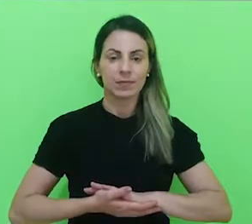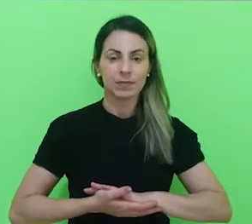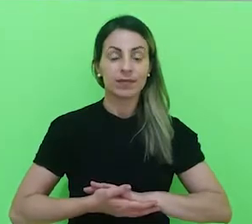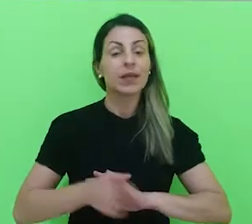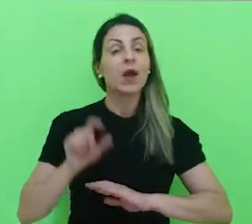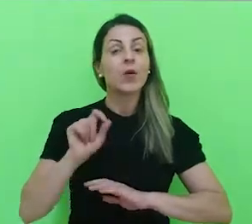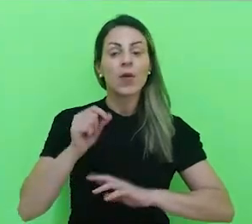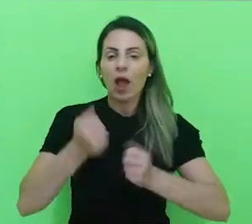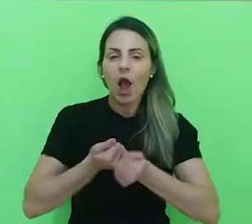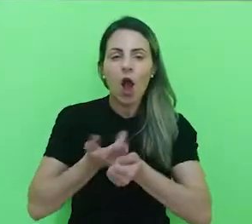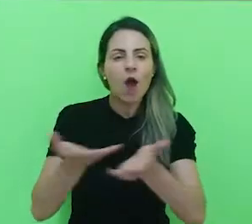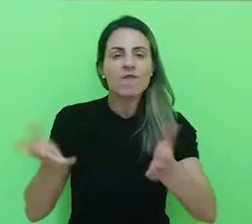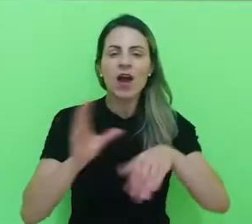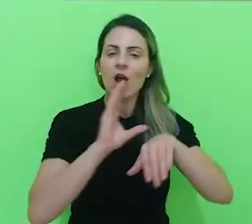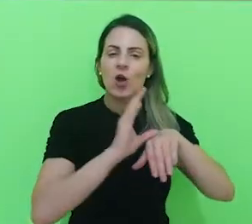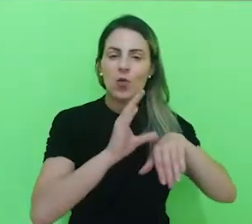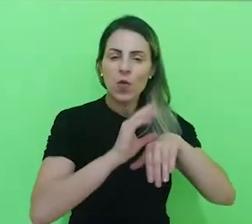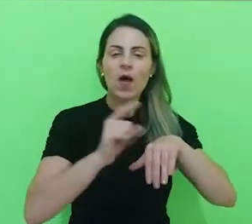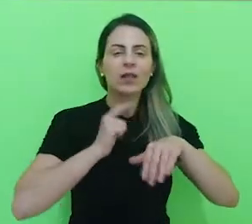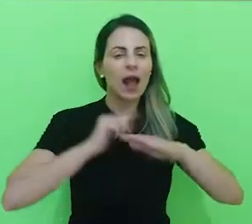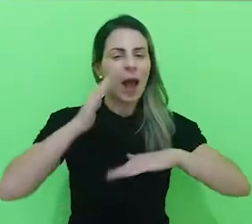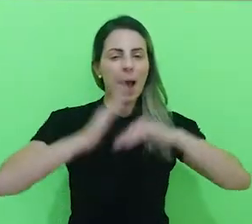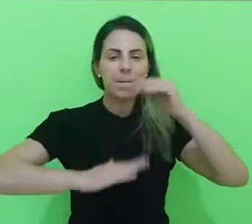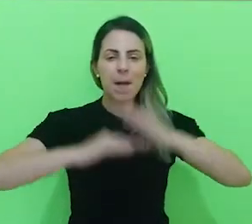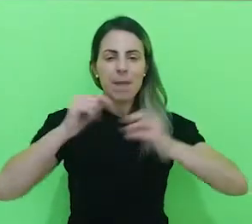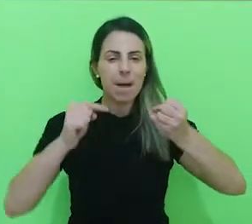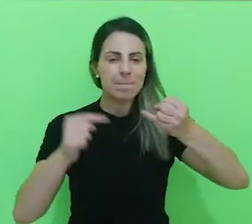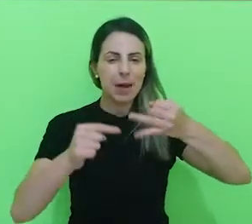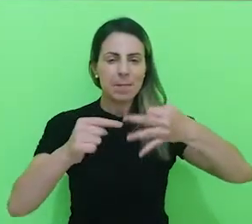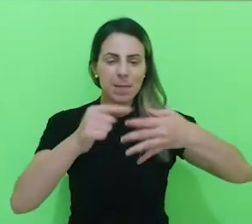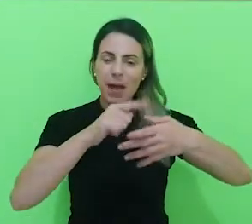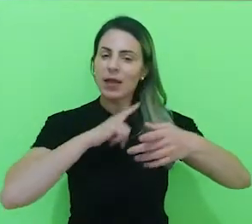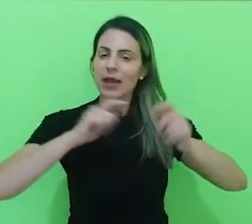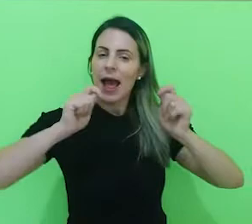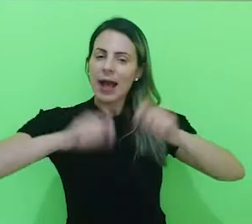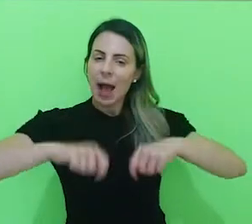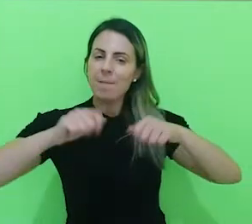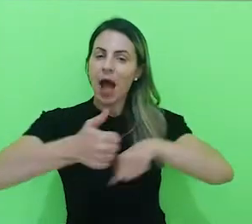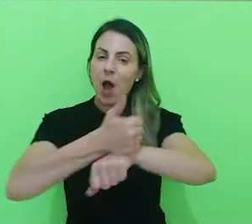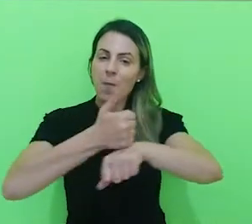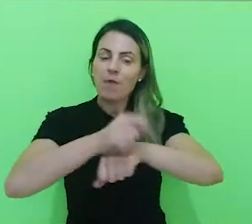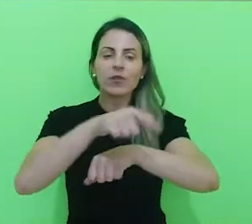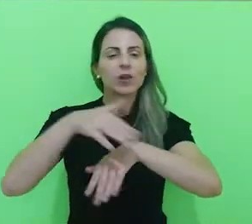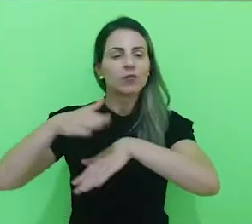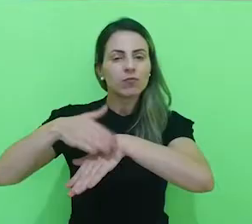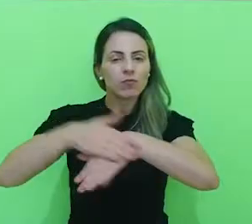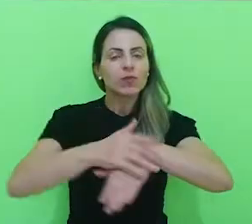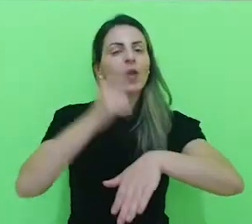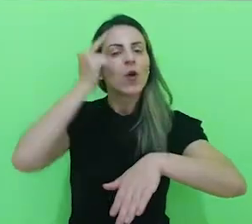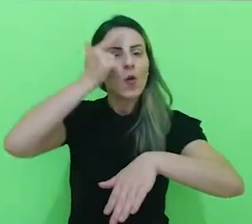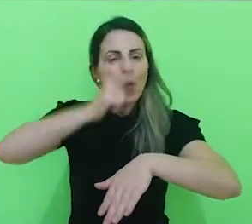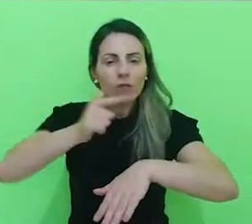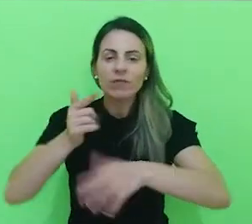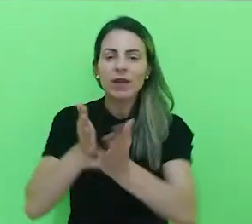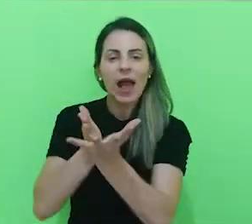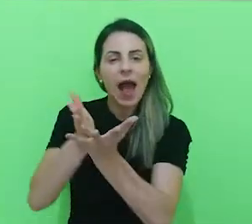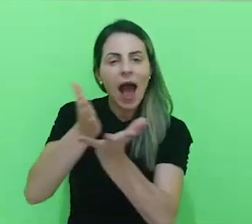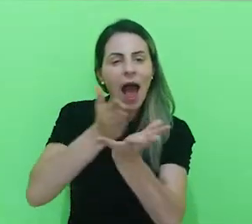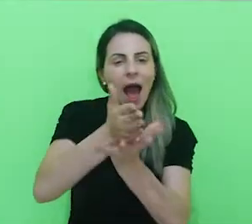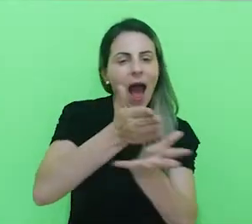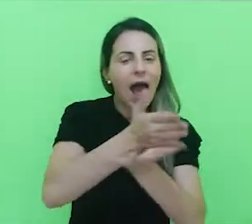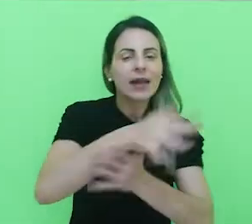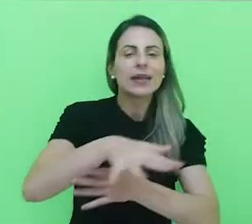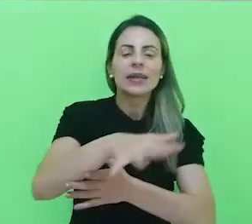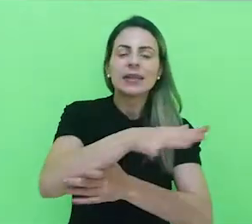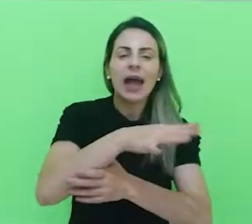ele é um curso tecnológico de ensino superior, para que esse profissional possa atuar em diversas áreas da